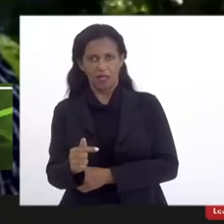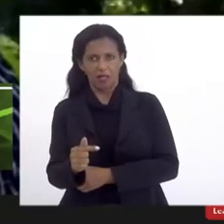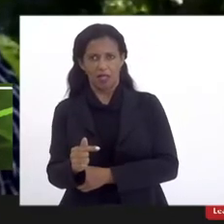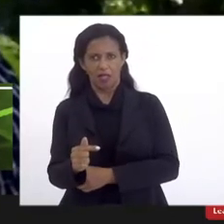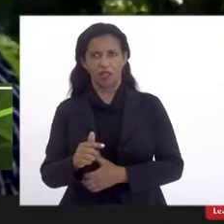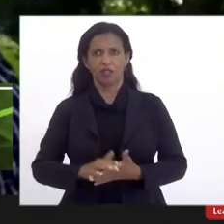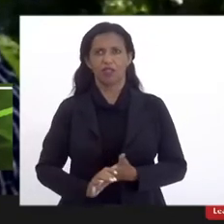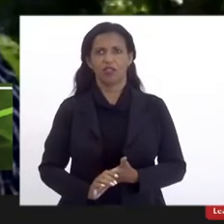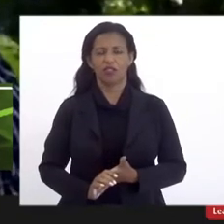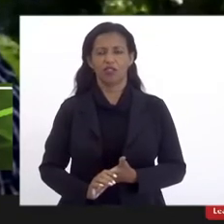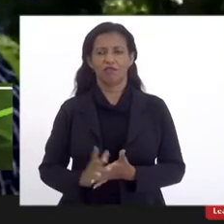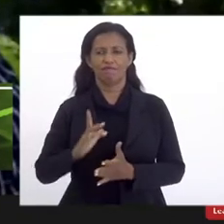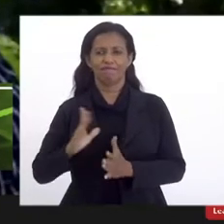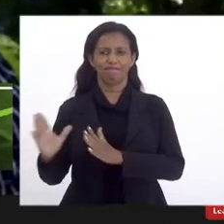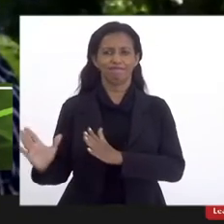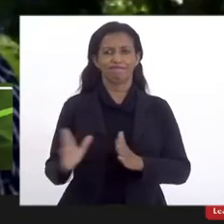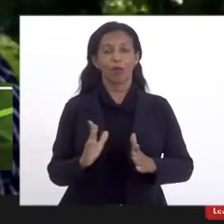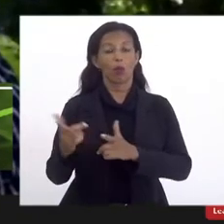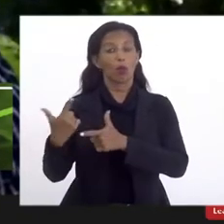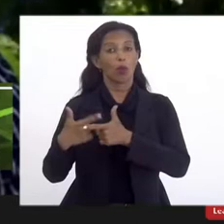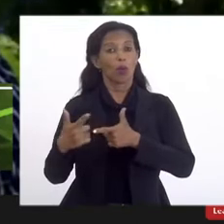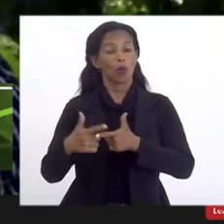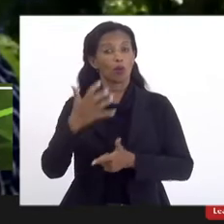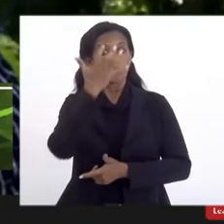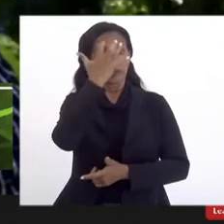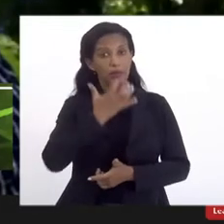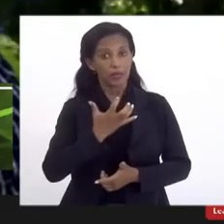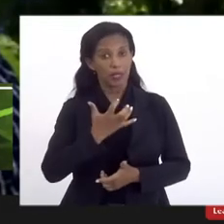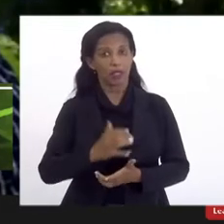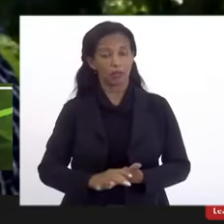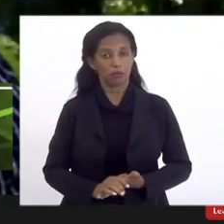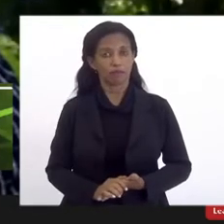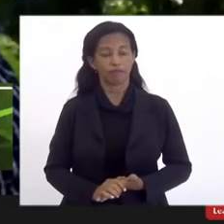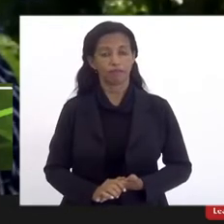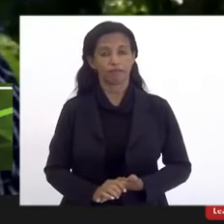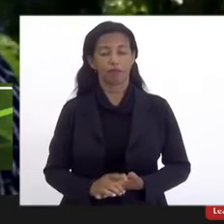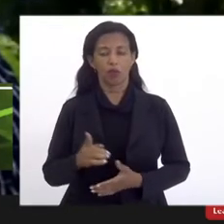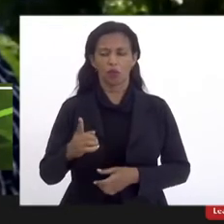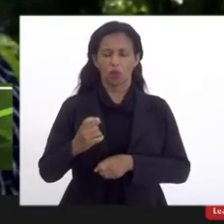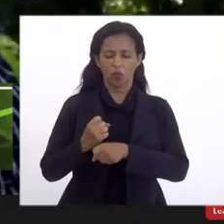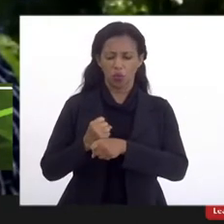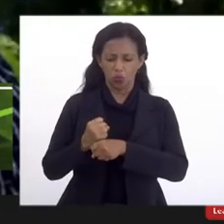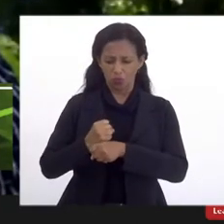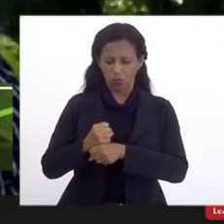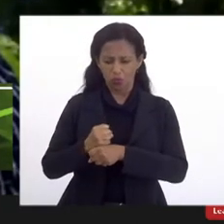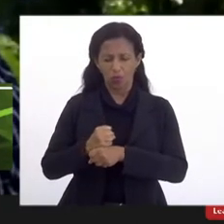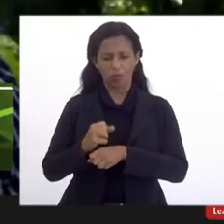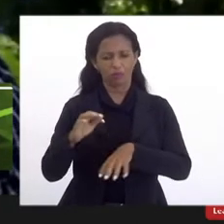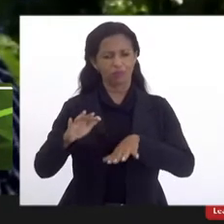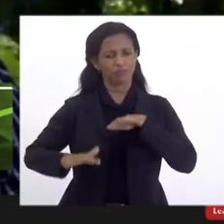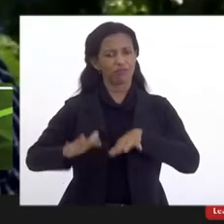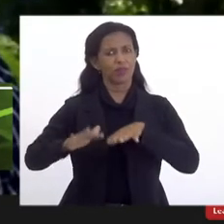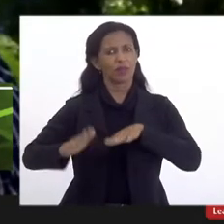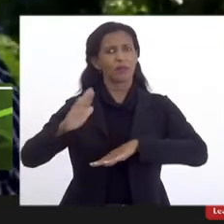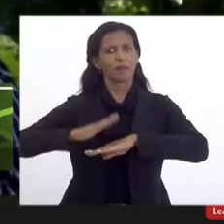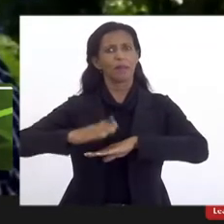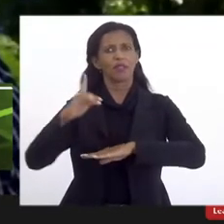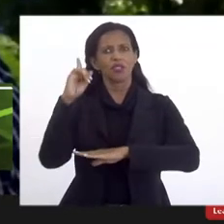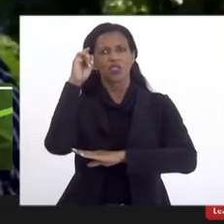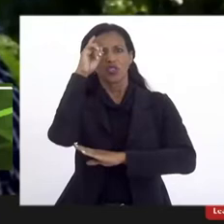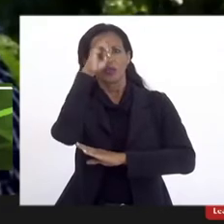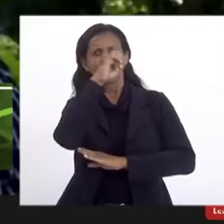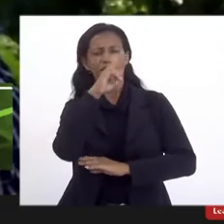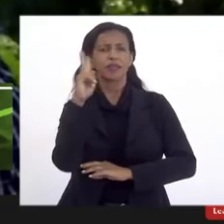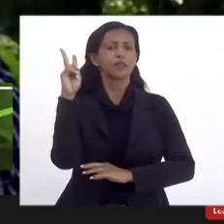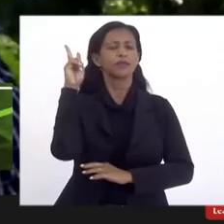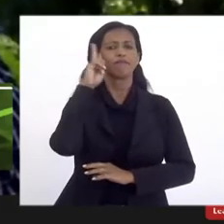problema muito sério. foi um ano assim, talvez o ano mais difícil na história